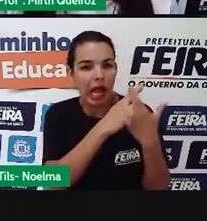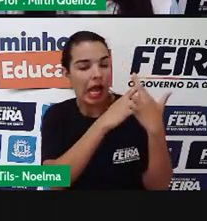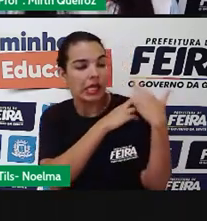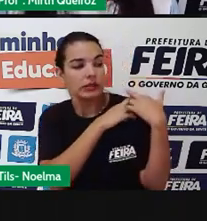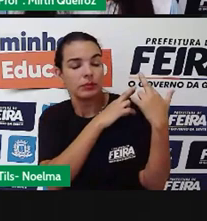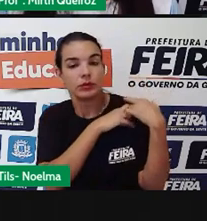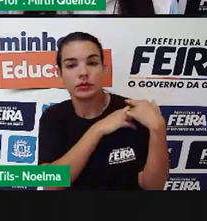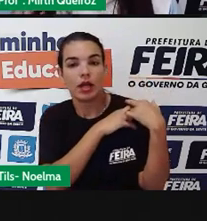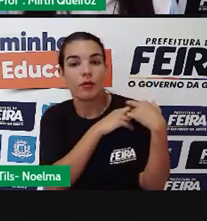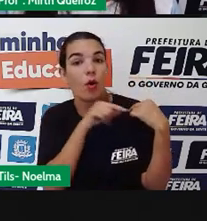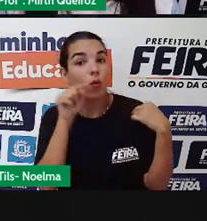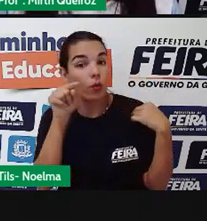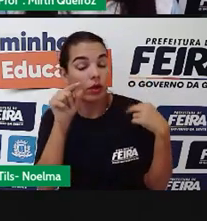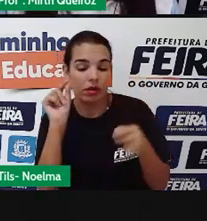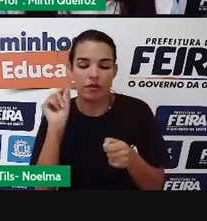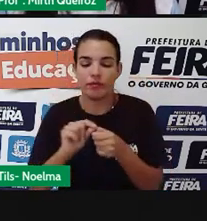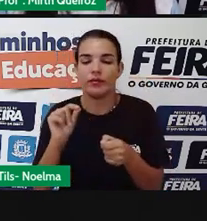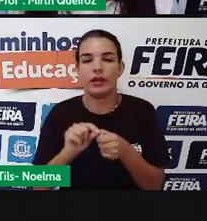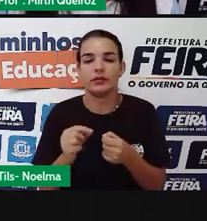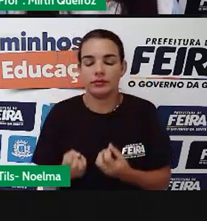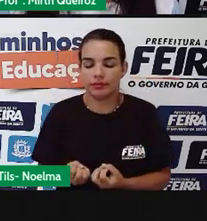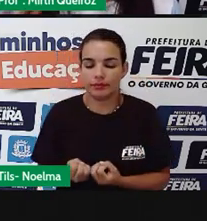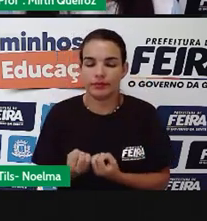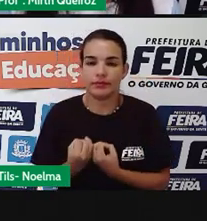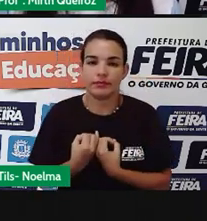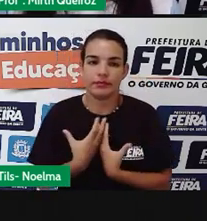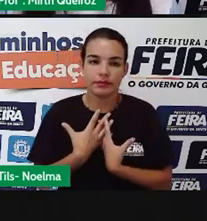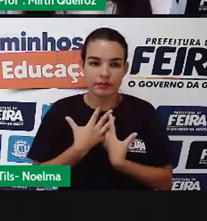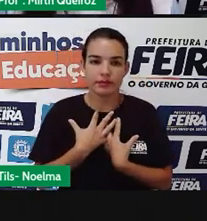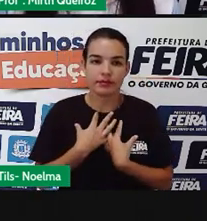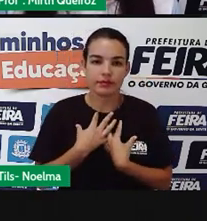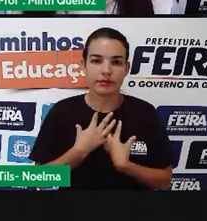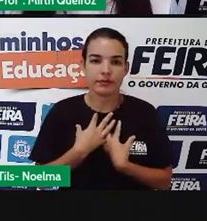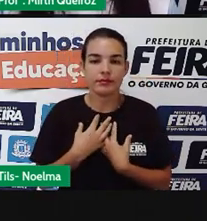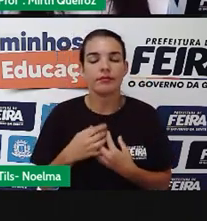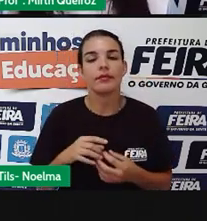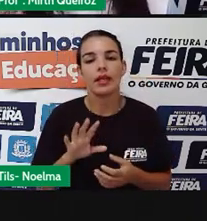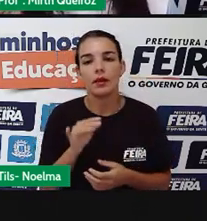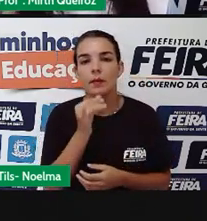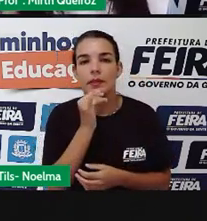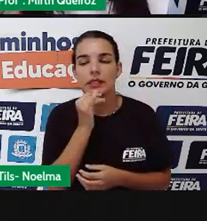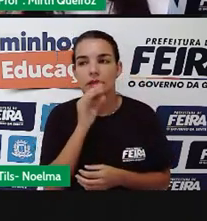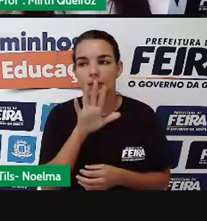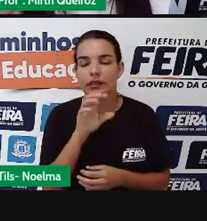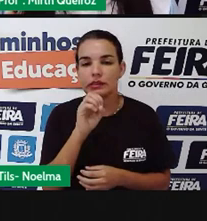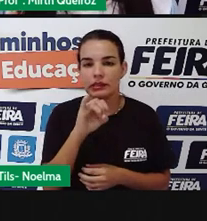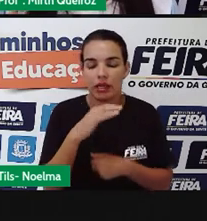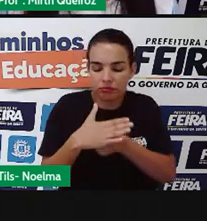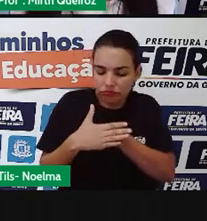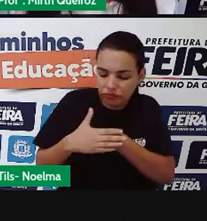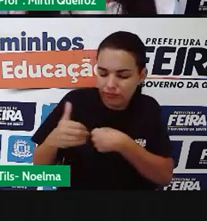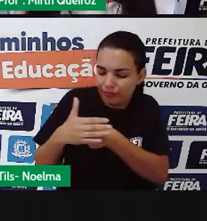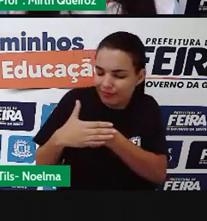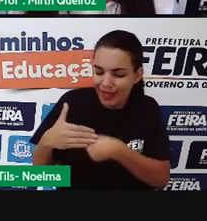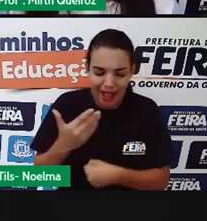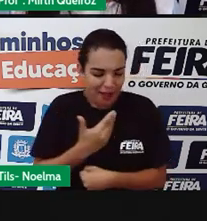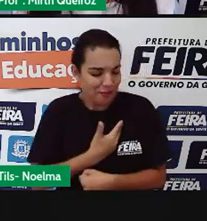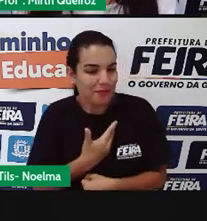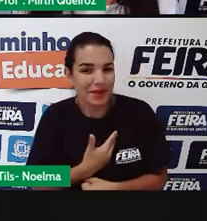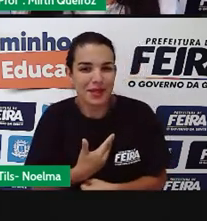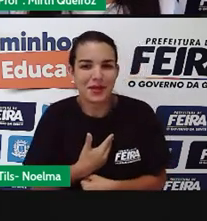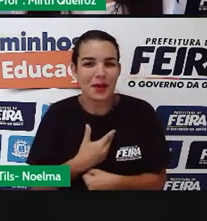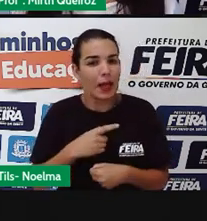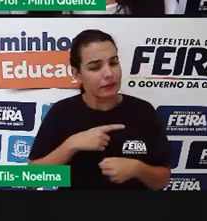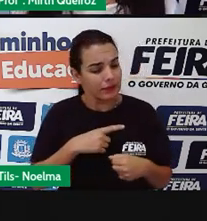responsáveis pelas pessoas que a gente cativa, né? Por exemplo, quando nós cativamos amigos, nós somos